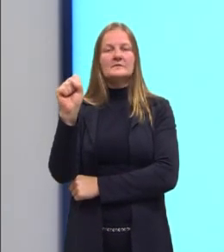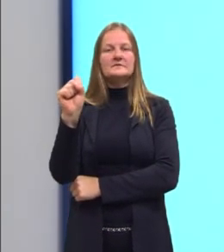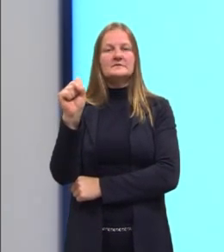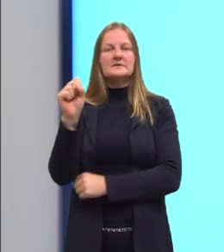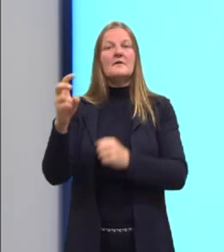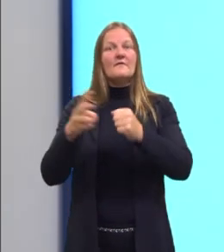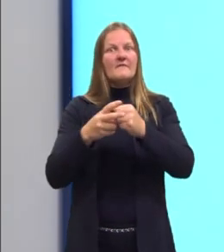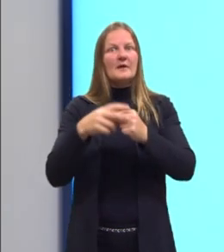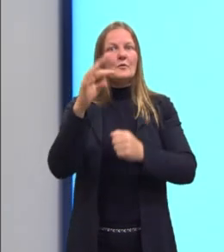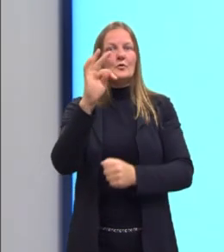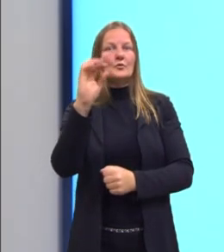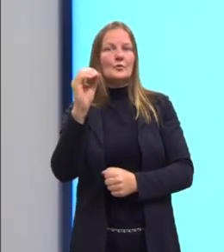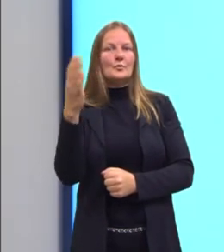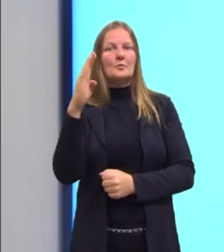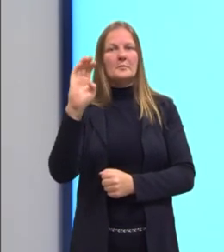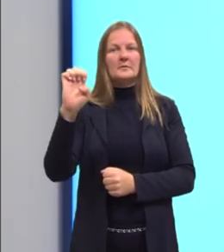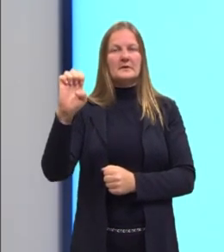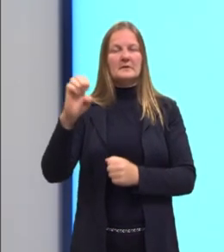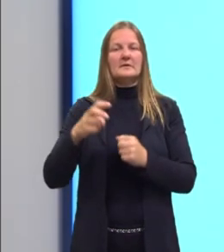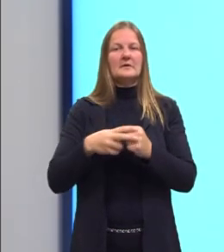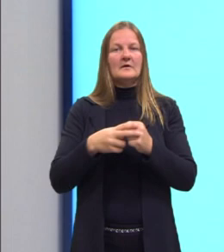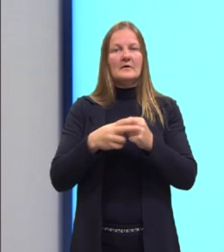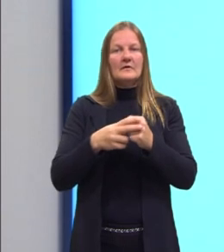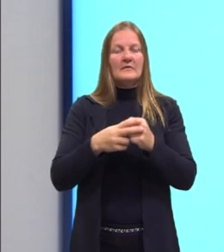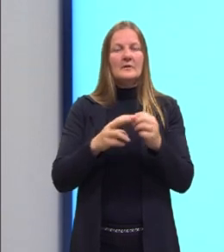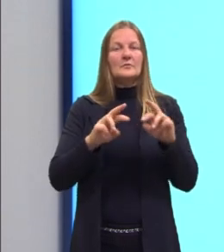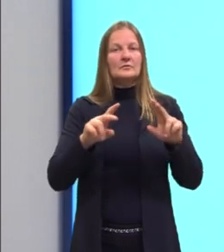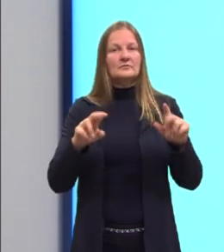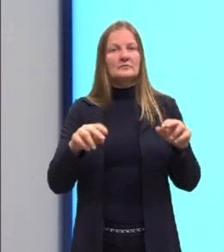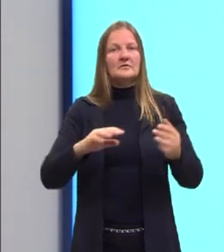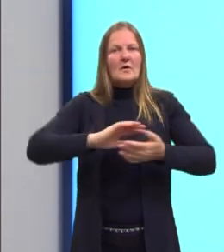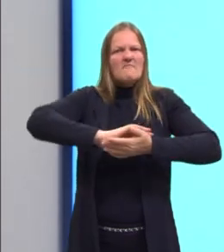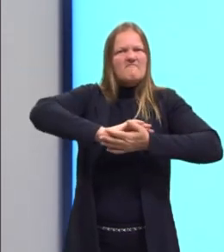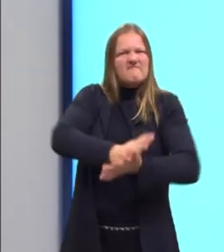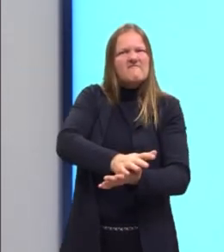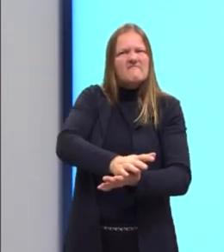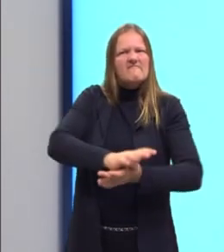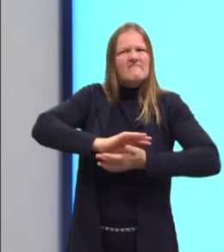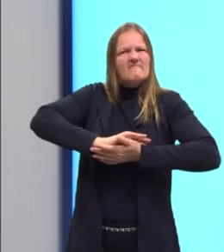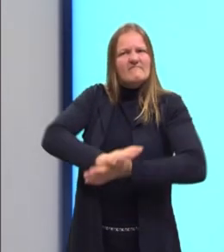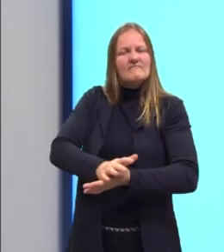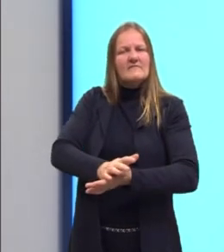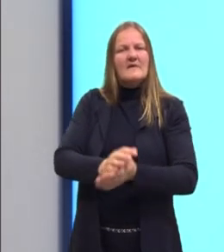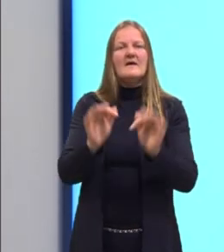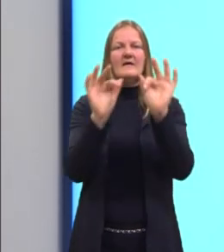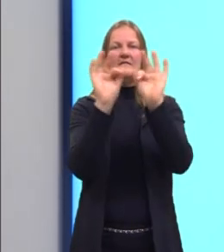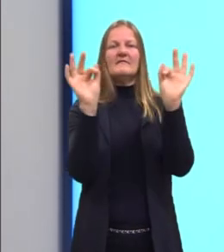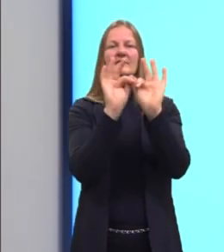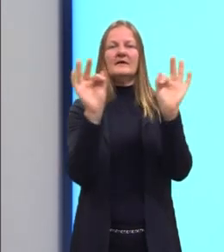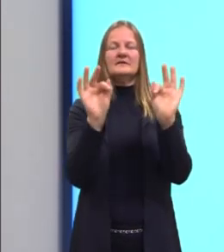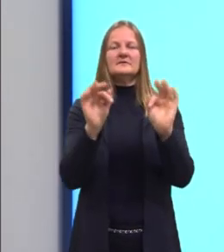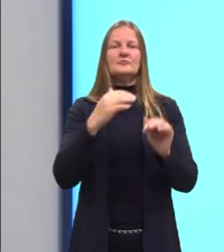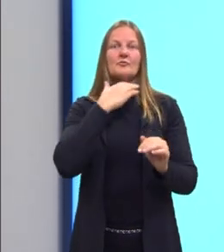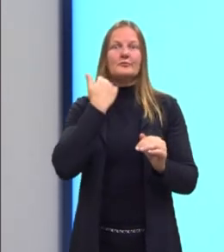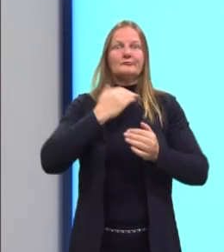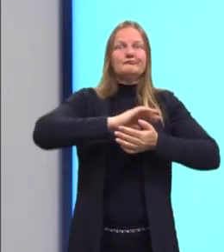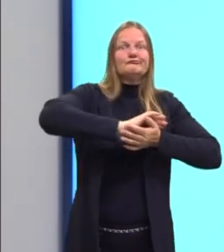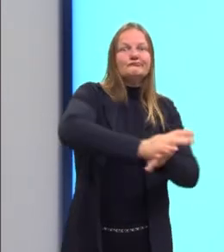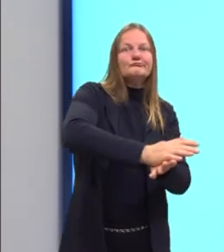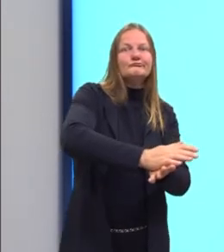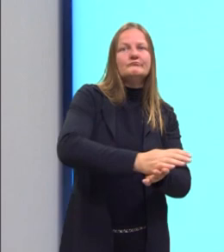e o killed, que é o verbo assassinado. Então, nessa frase, está dizendo assim. Que,